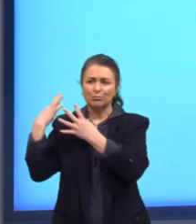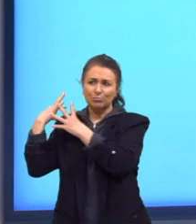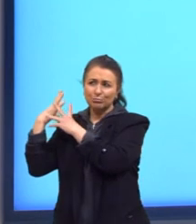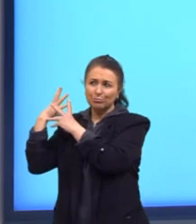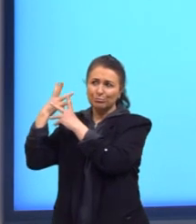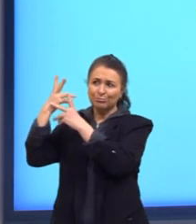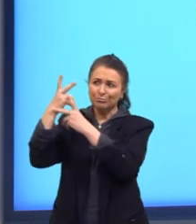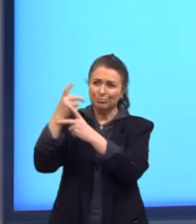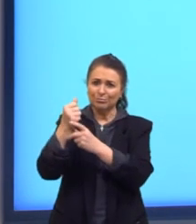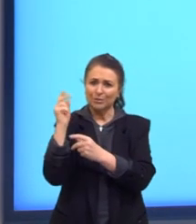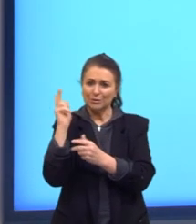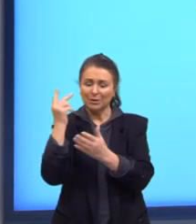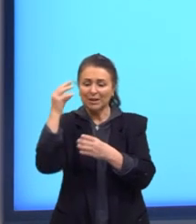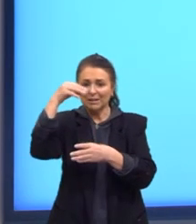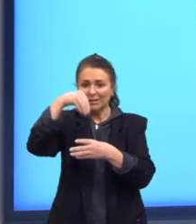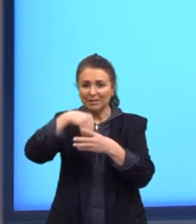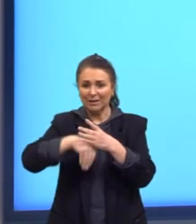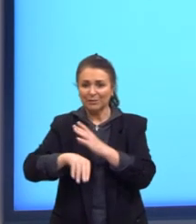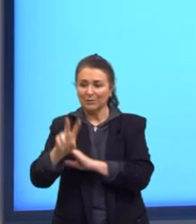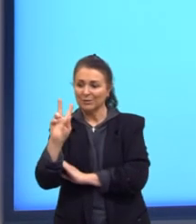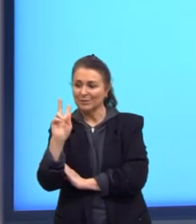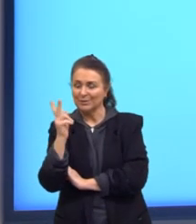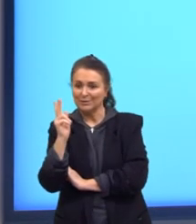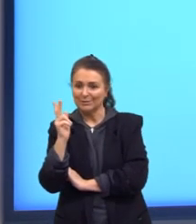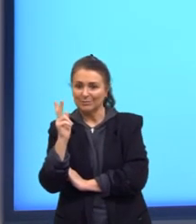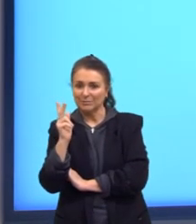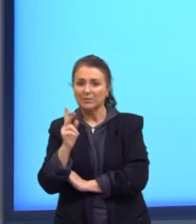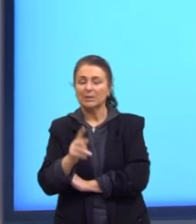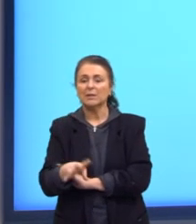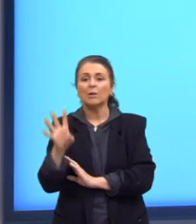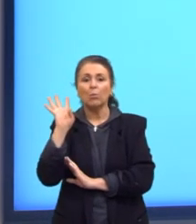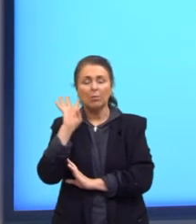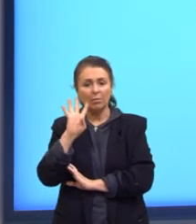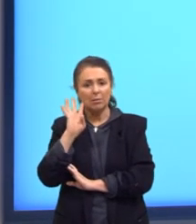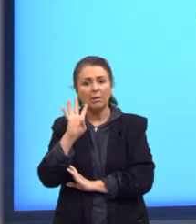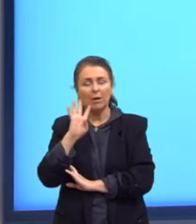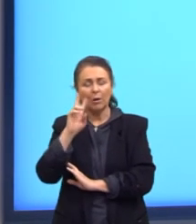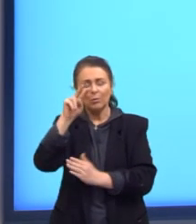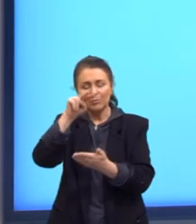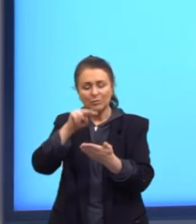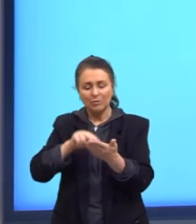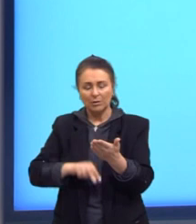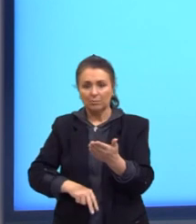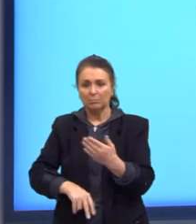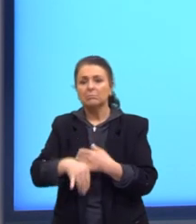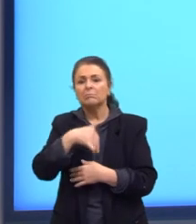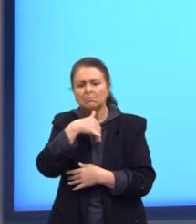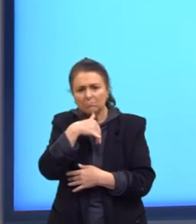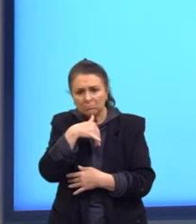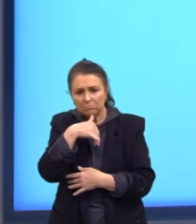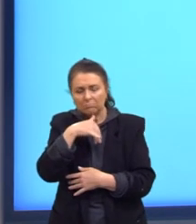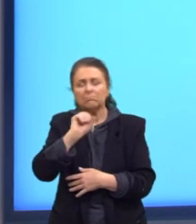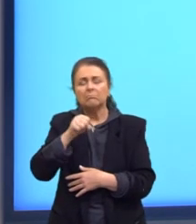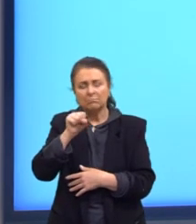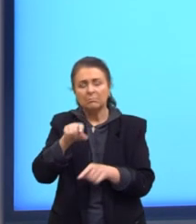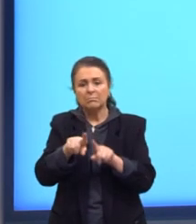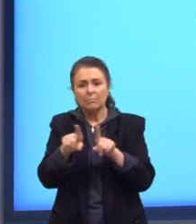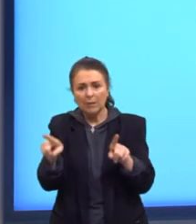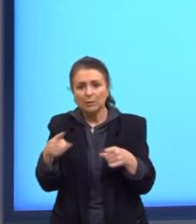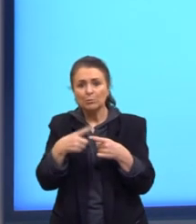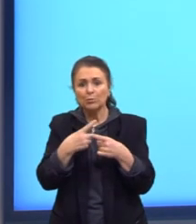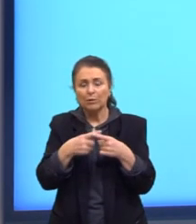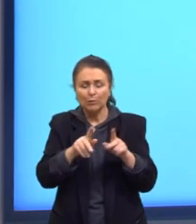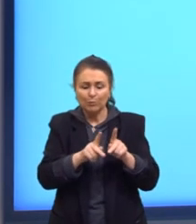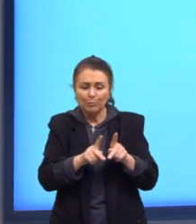em histórias que são bacanas de se ler. Tristes? Sim, tristes. Porque foi uma